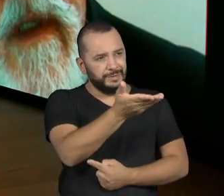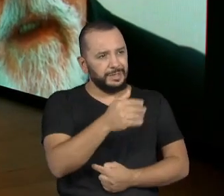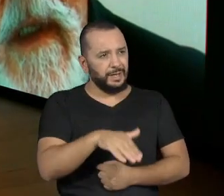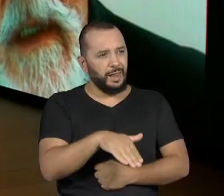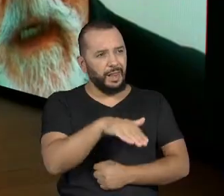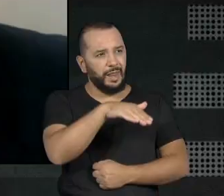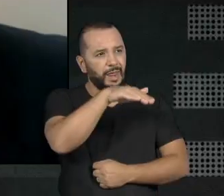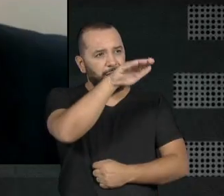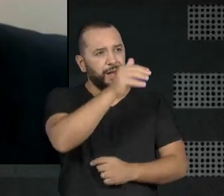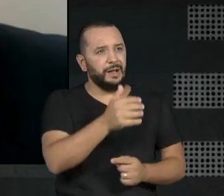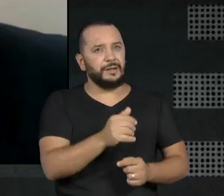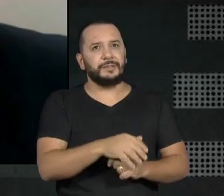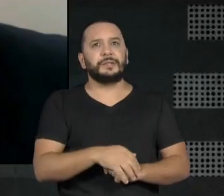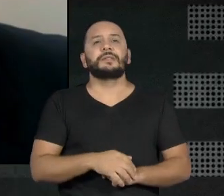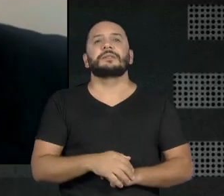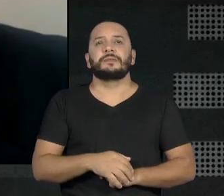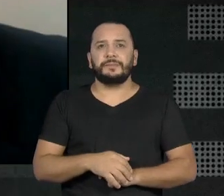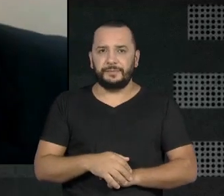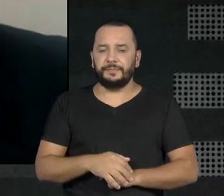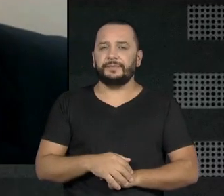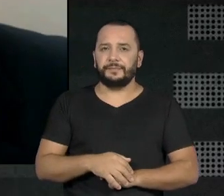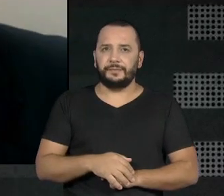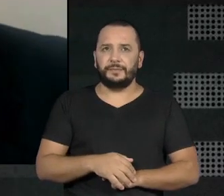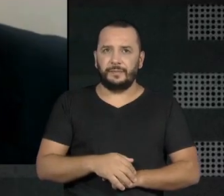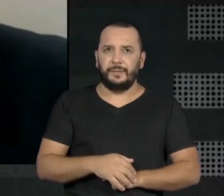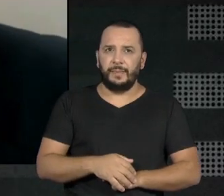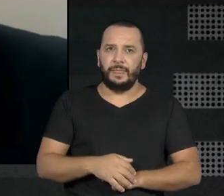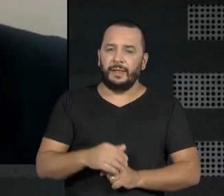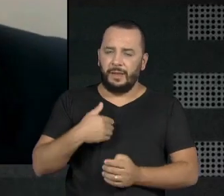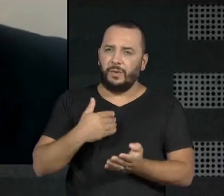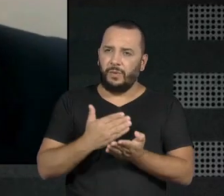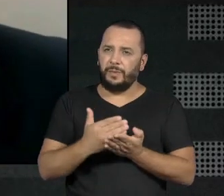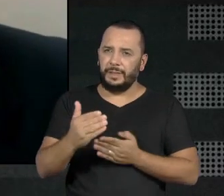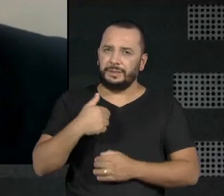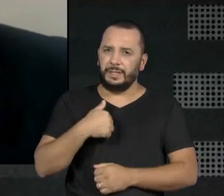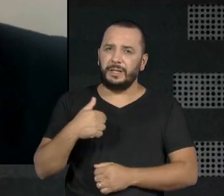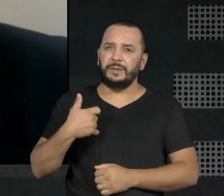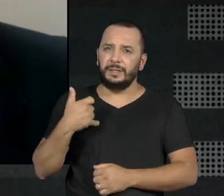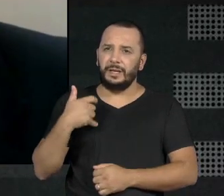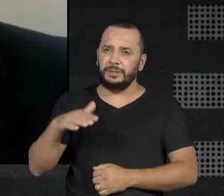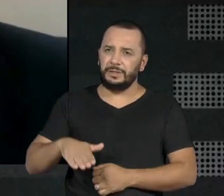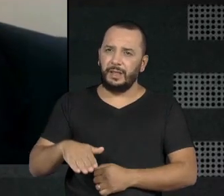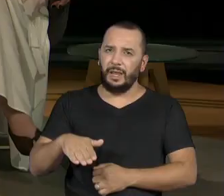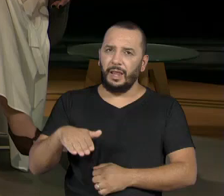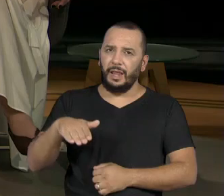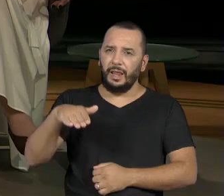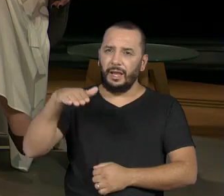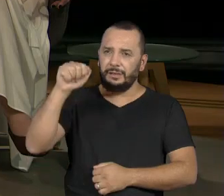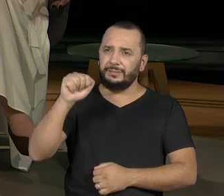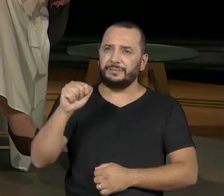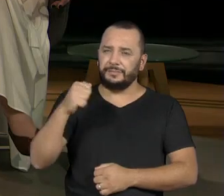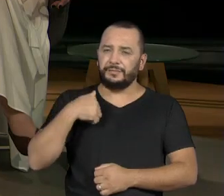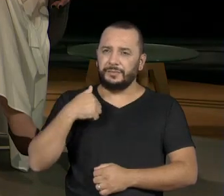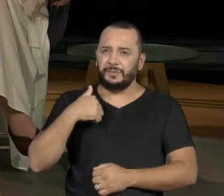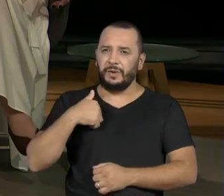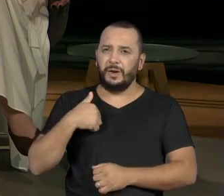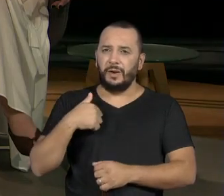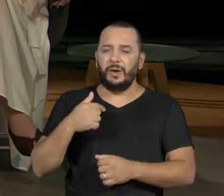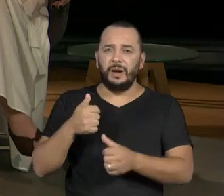pequeno. Eu comecei desde pequeno, na verdade. Eu falo sempre que eu, para